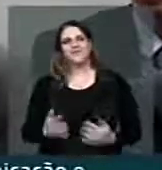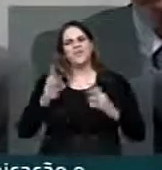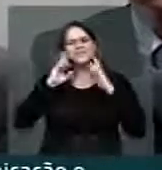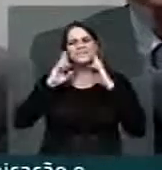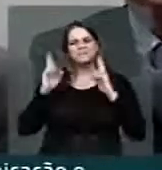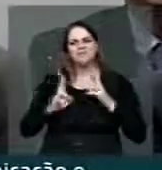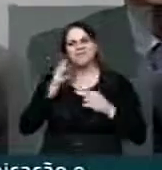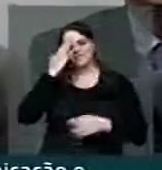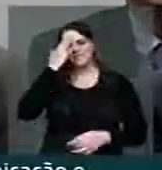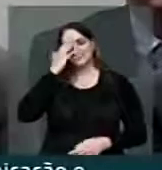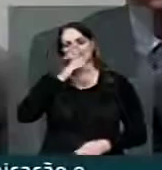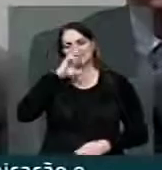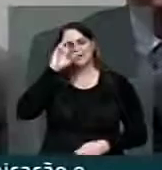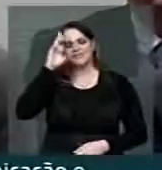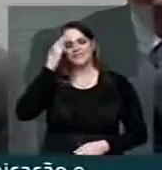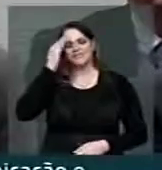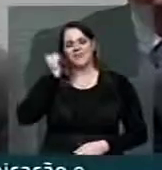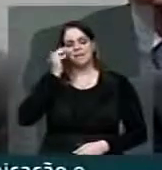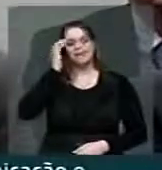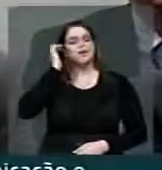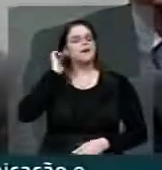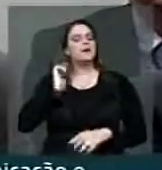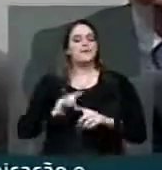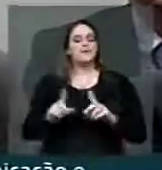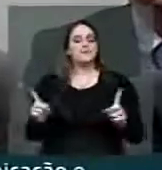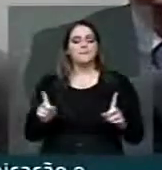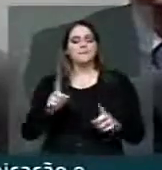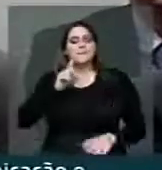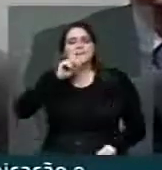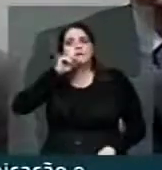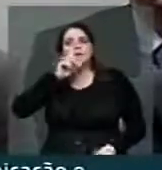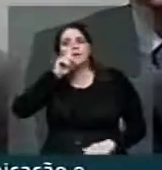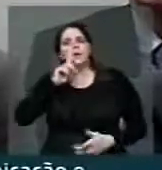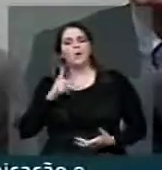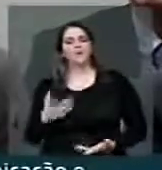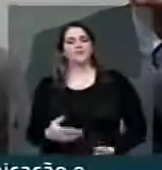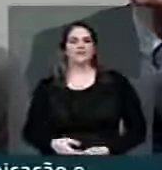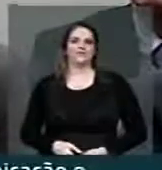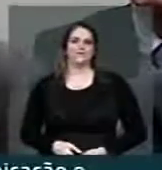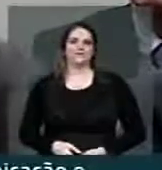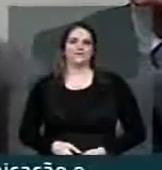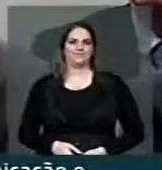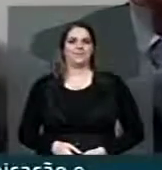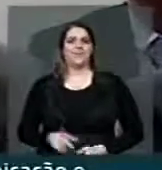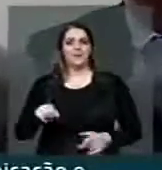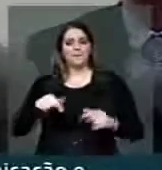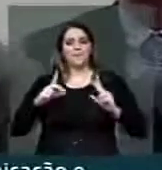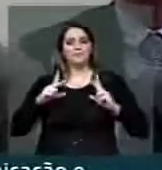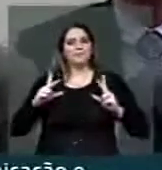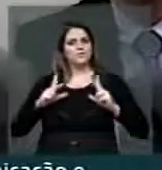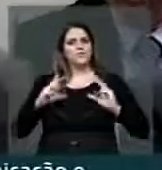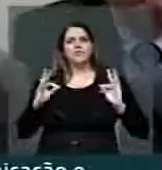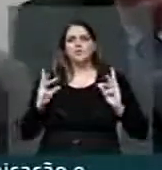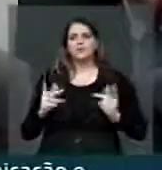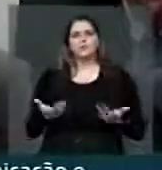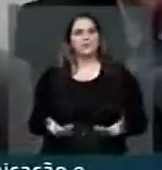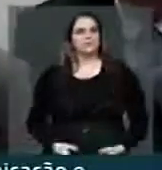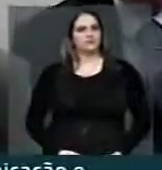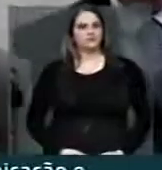excelência, a excelência sabe disso. Mas é apenas para dizer o seguinte, isso é extremamente perigoso. Que a privacidade de todos esteja